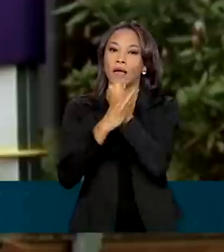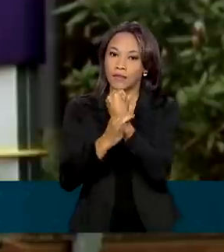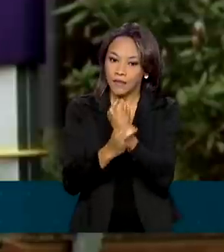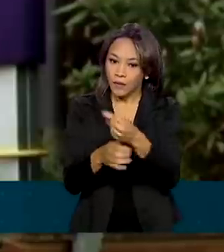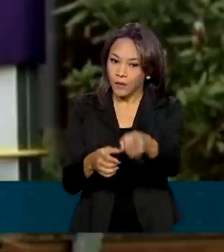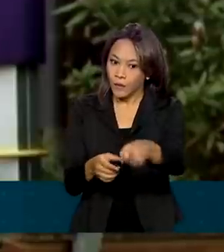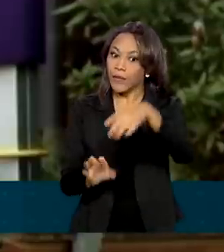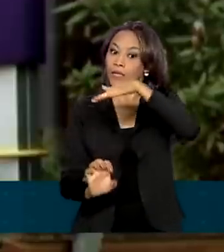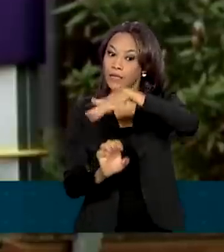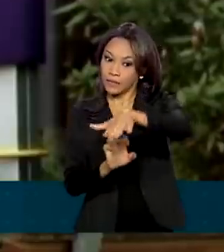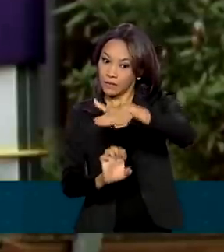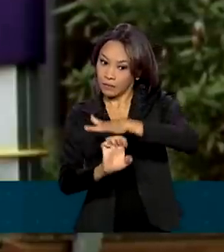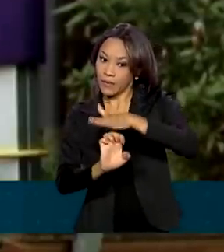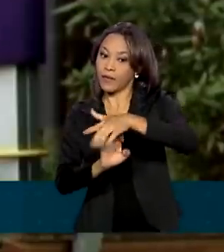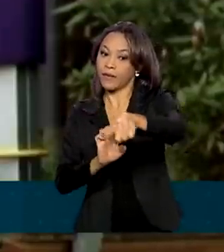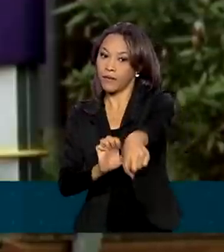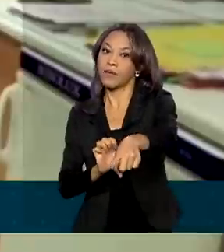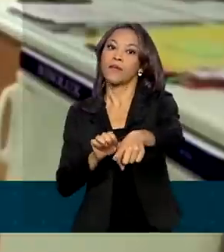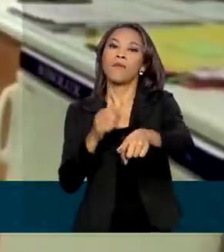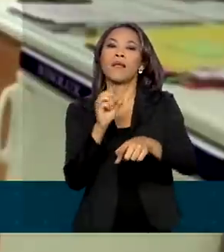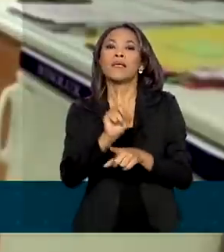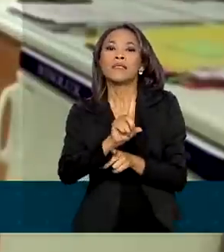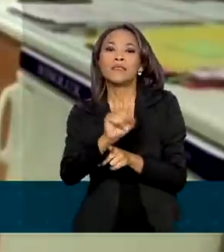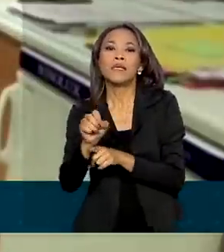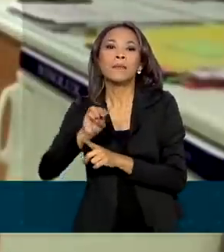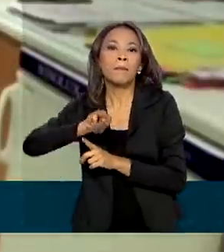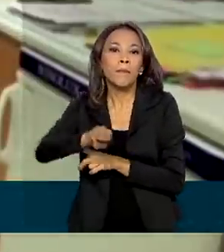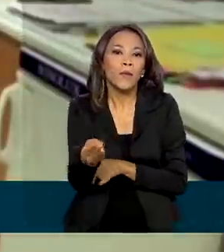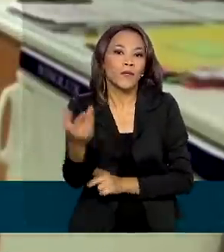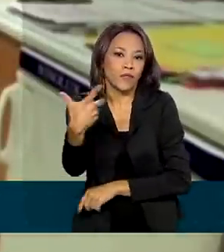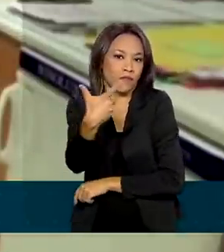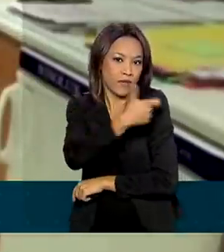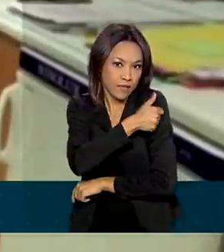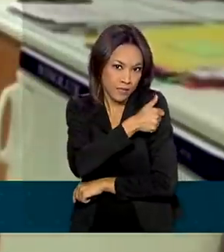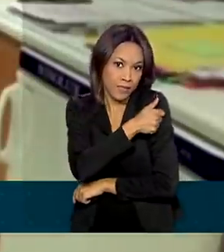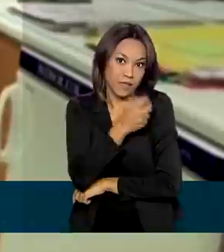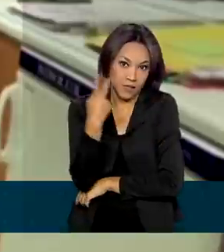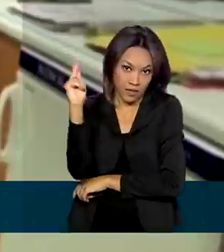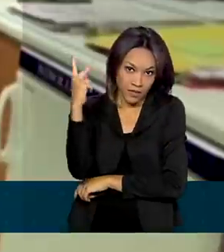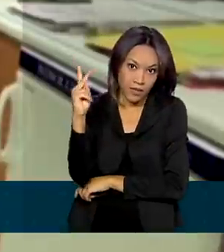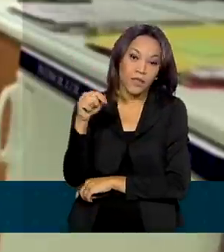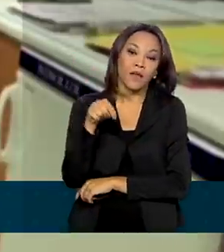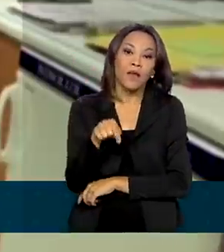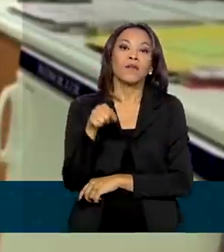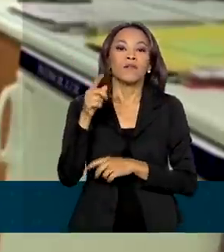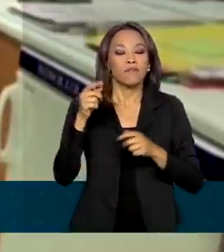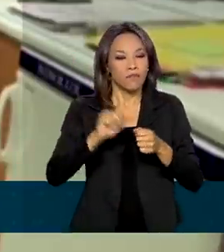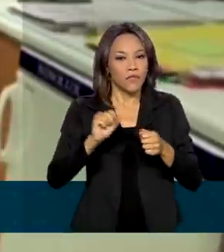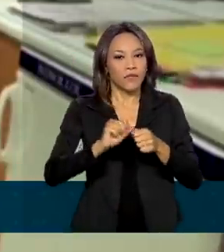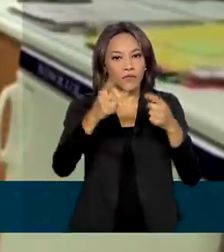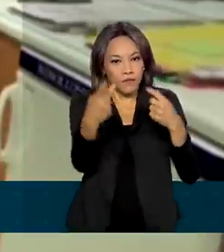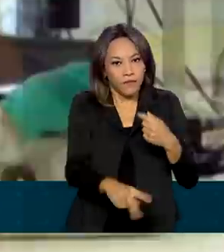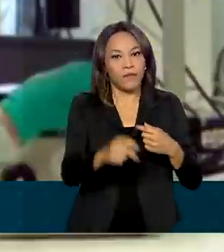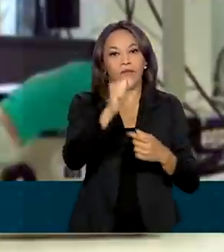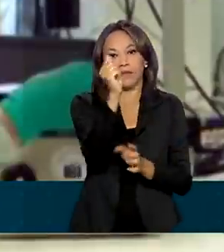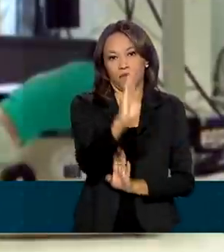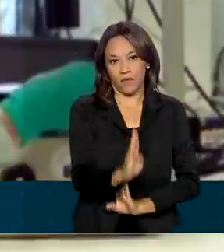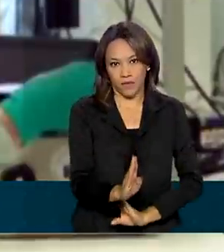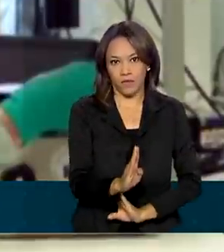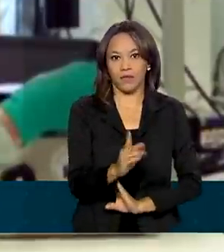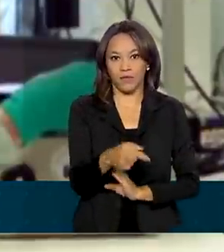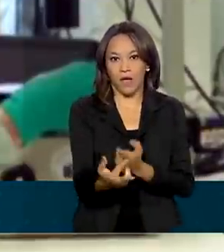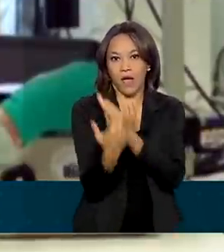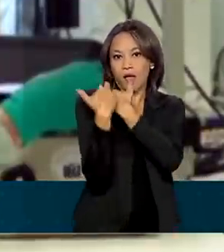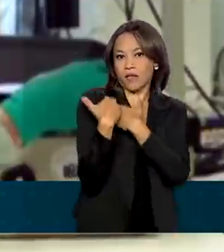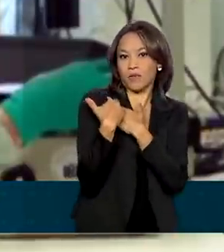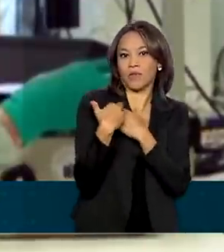laboratório AstraZeneca para que 100 milhões de doses da vacina de Oxford sejam produzidas aqui no Brasil pela